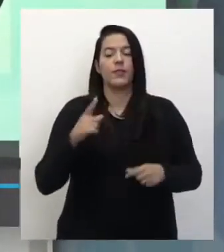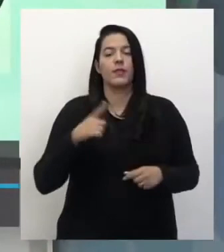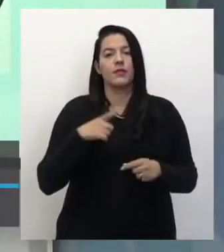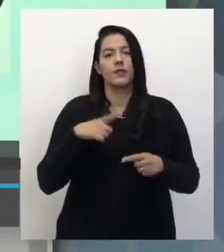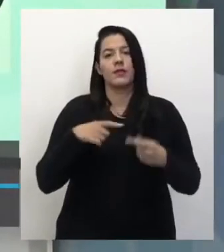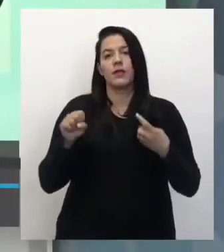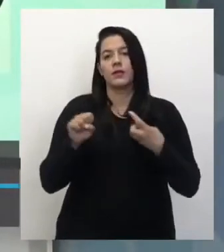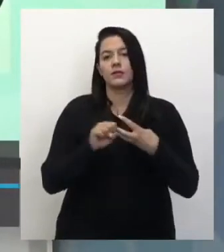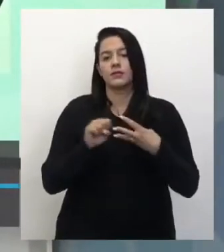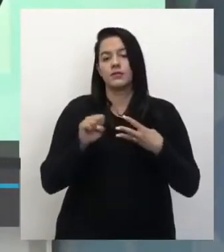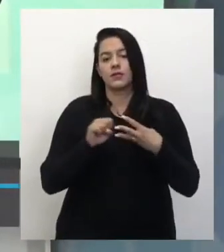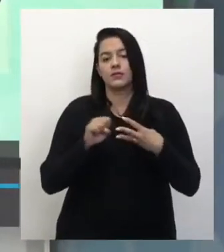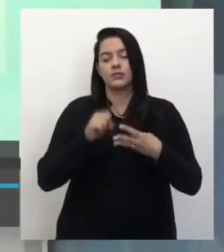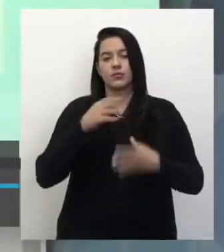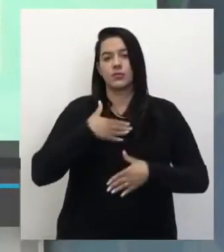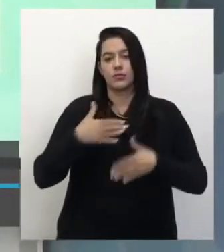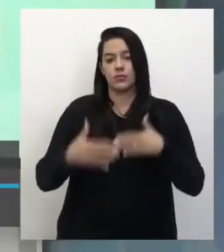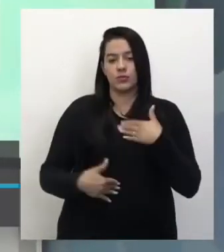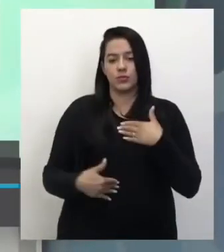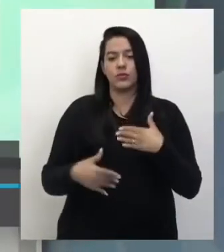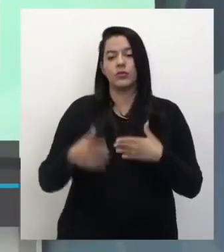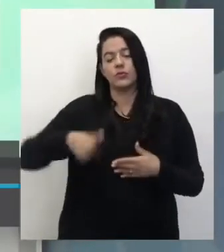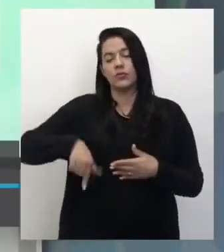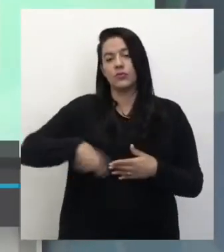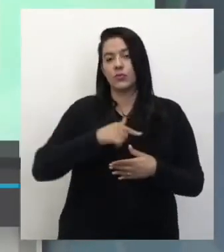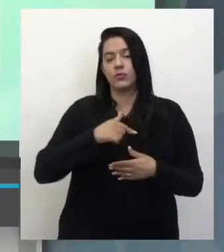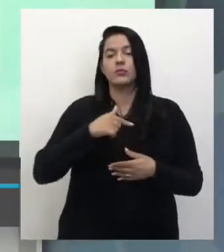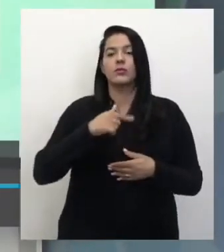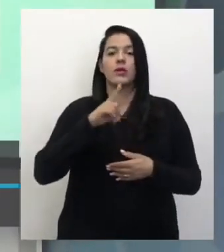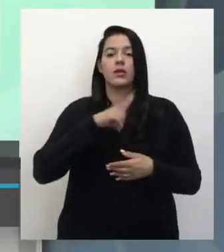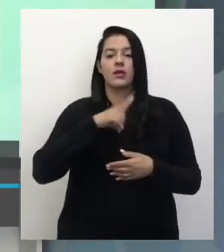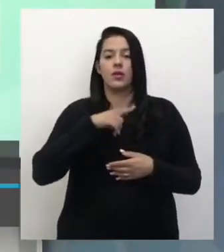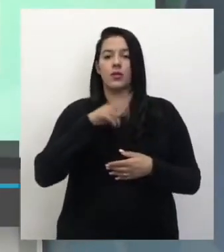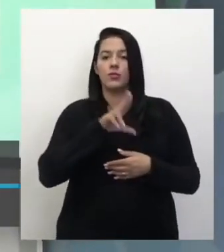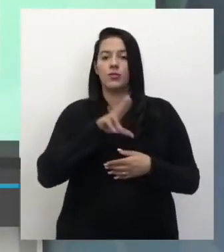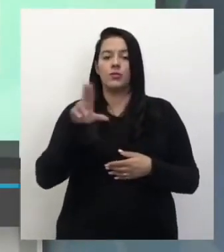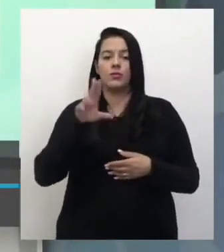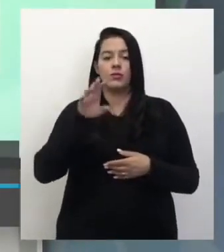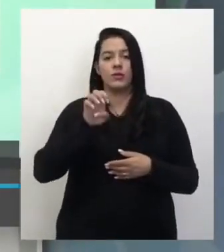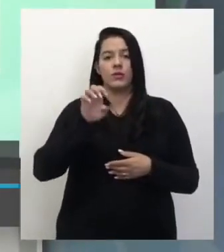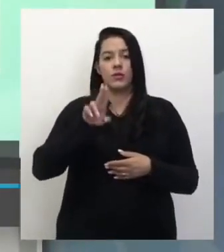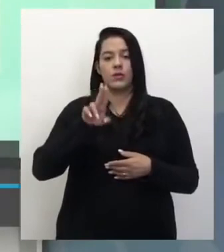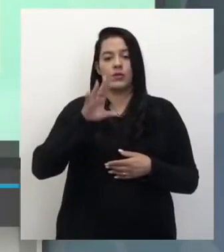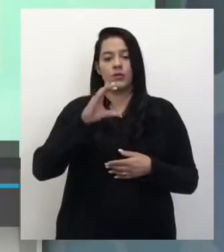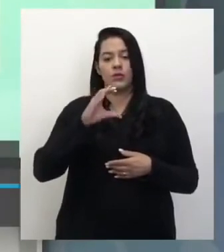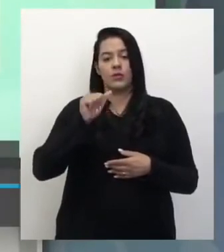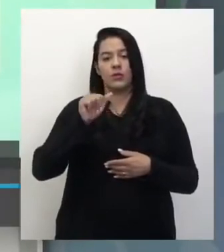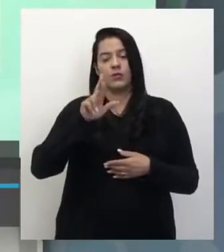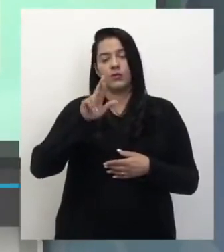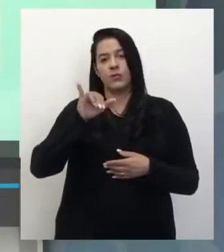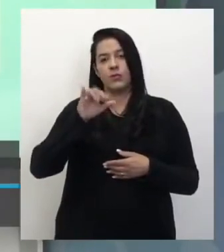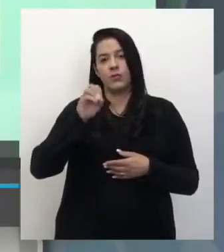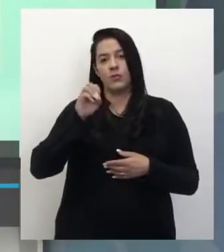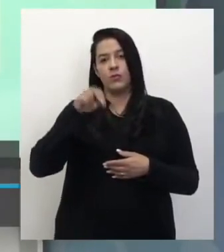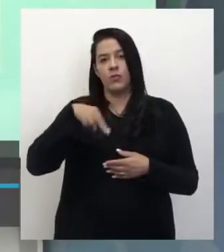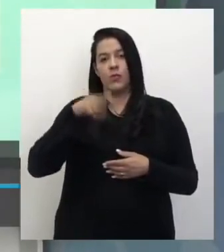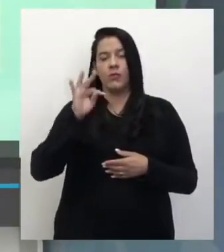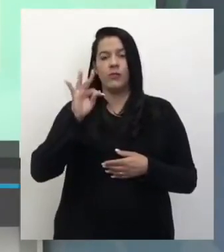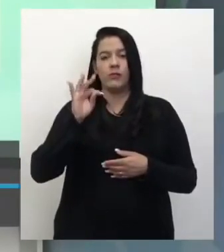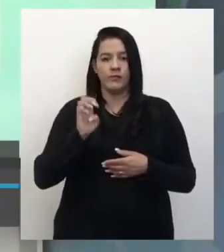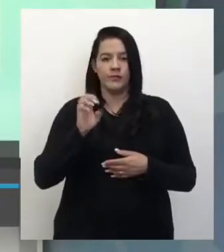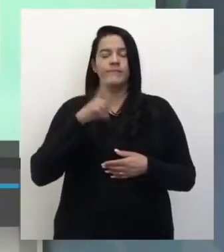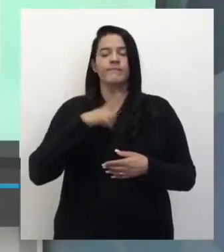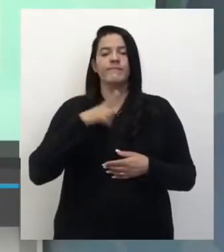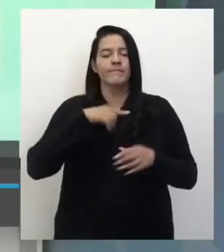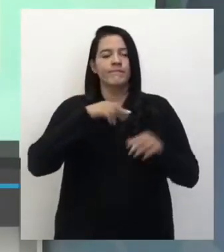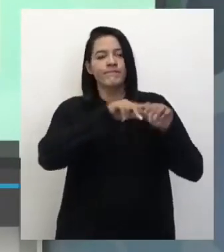formam o nosso corpo, por exemplo, elas são eucariontes. Agora, as bactériasinhas, que algumas nos causam doença, né? A grande maioria não.